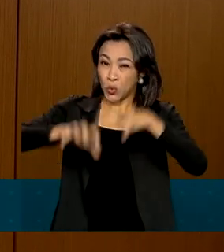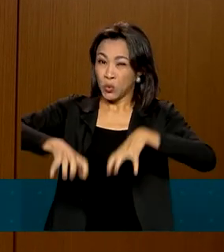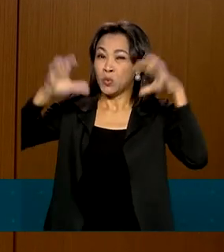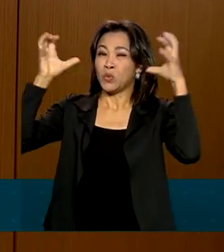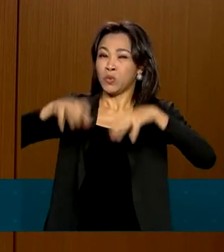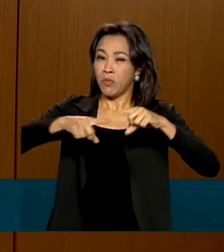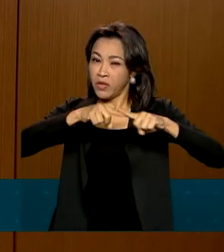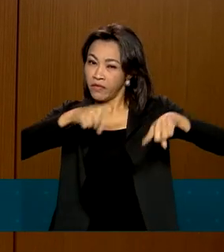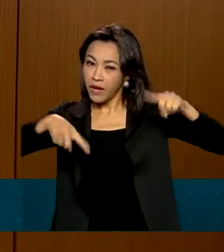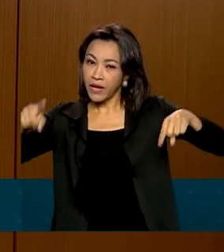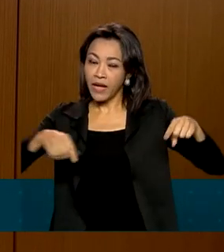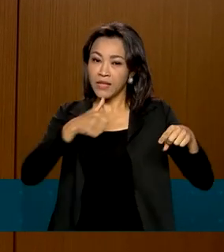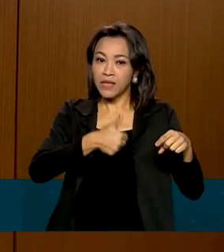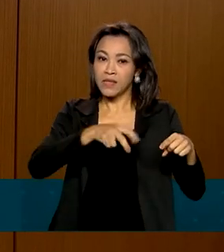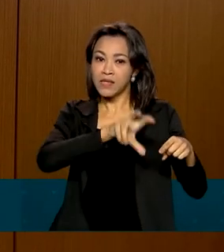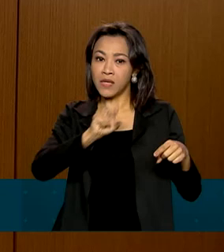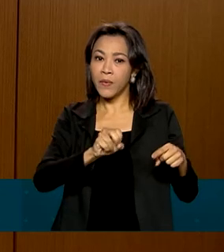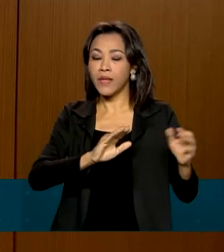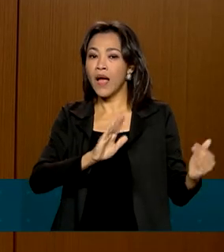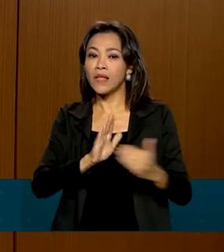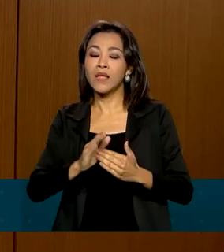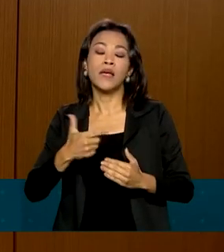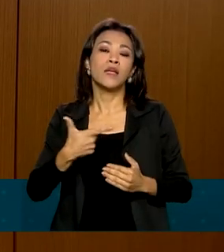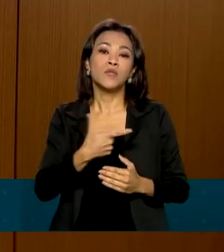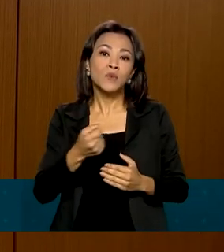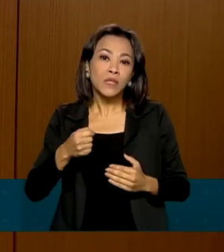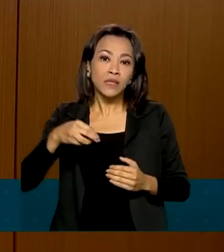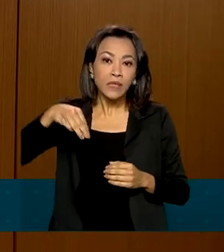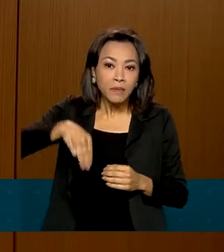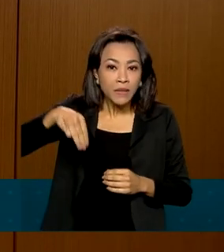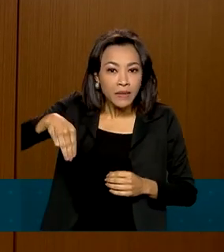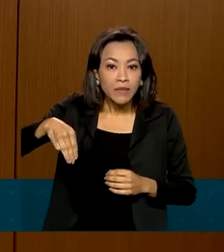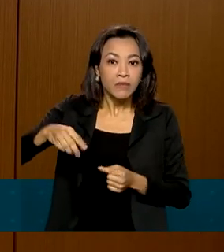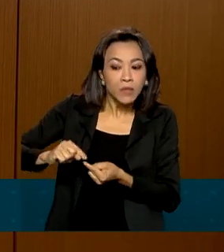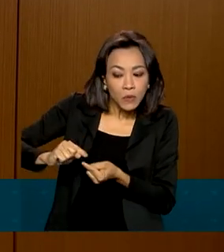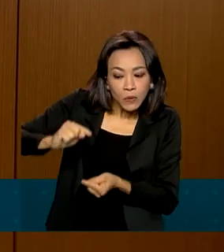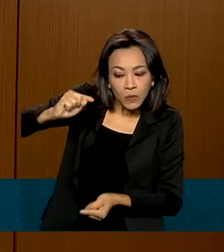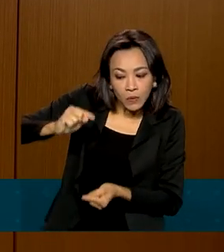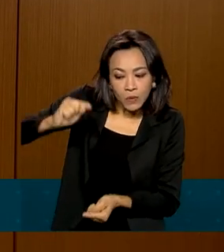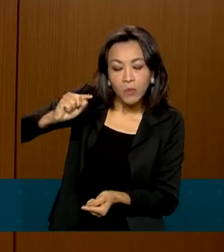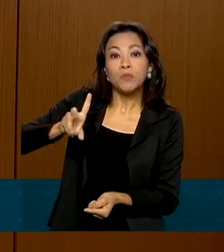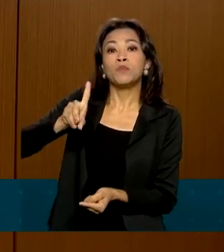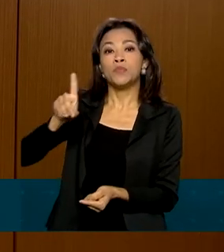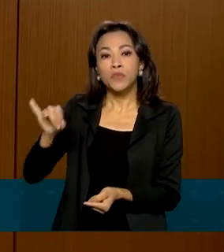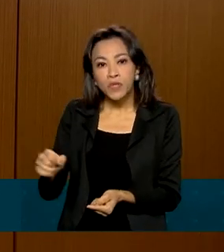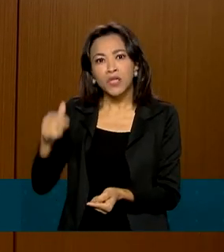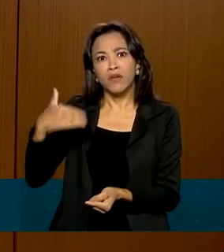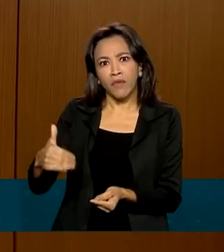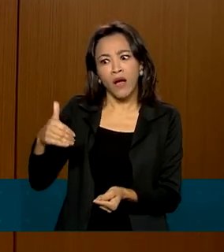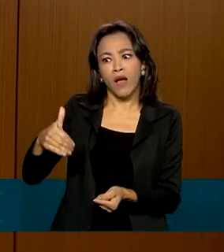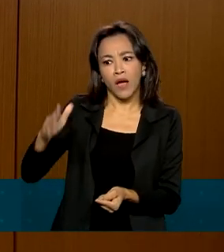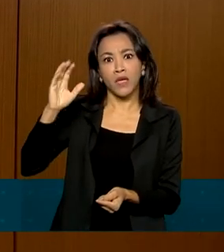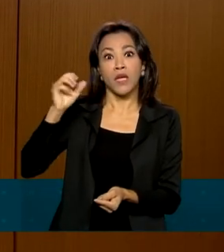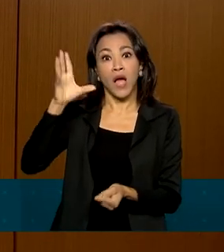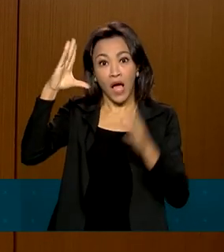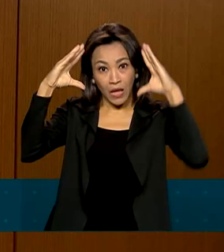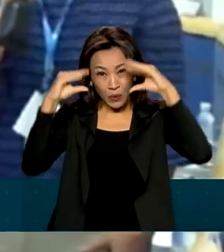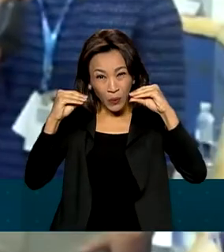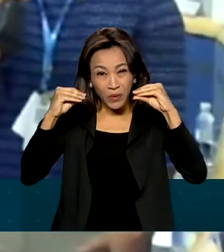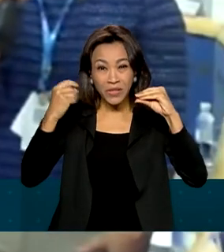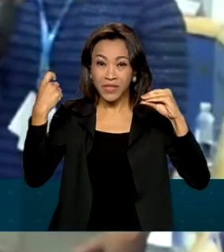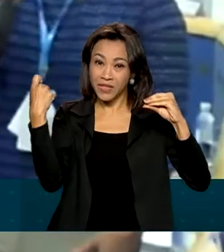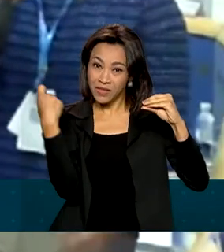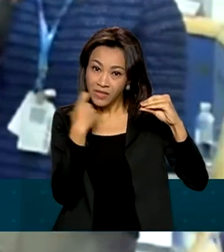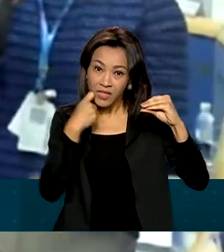variar entre 150 e 200 milímetros por dia e devem se intensificar a partir da noite desta sexta-feira.